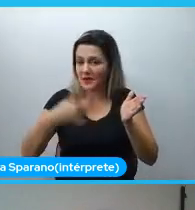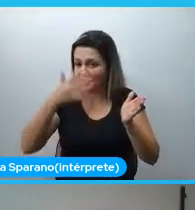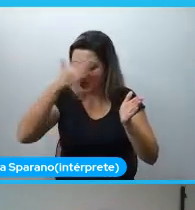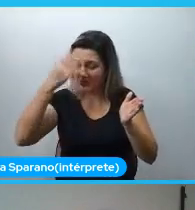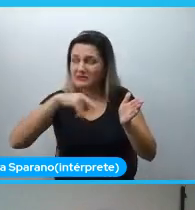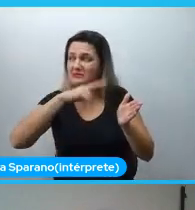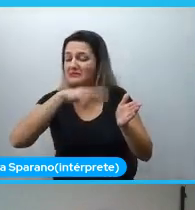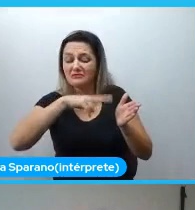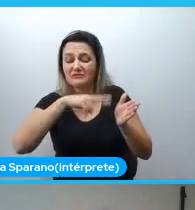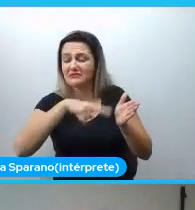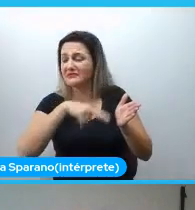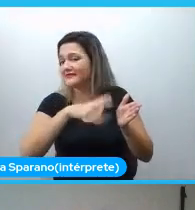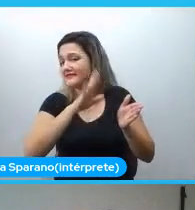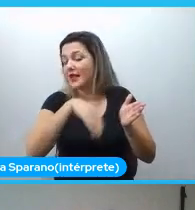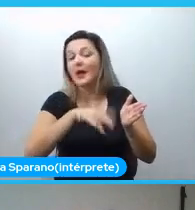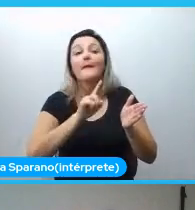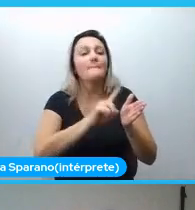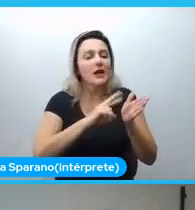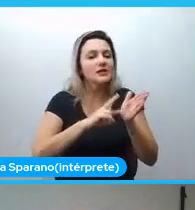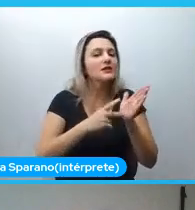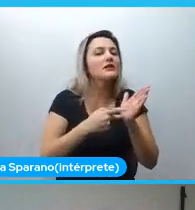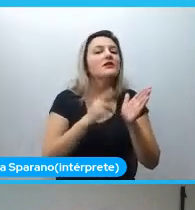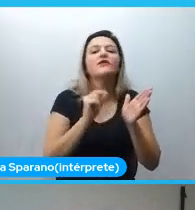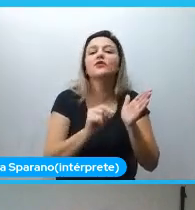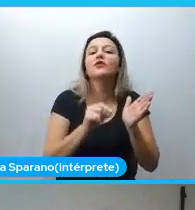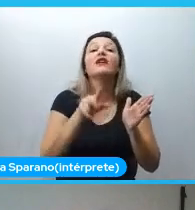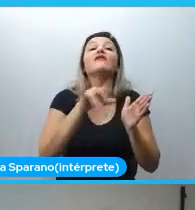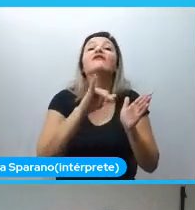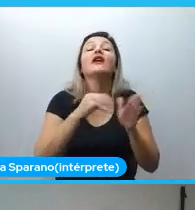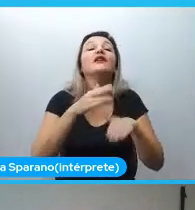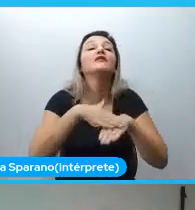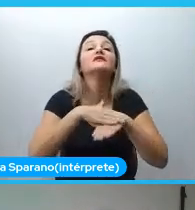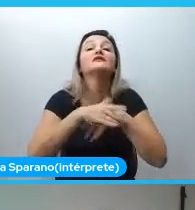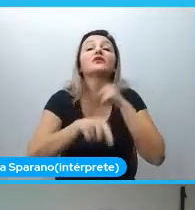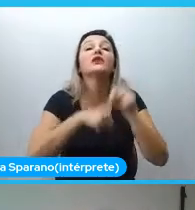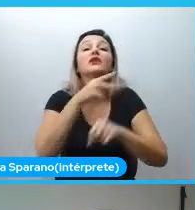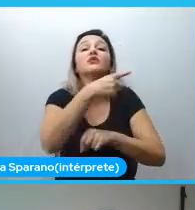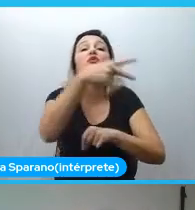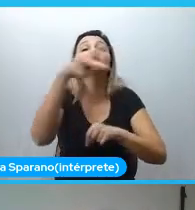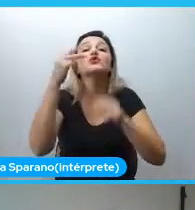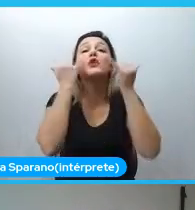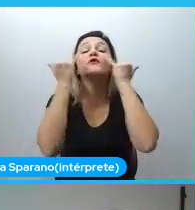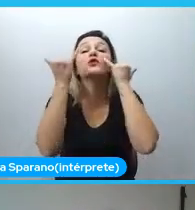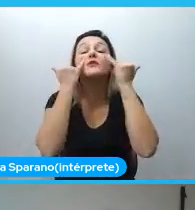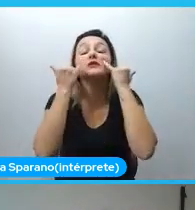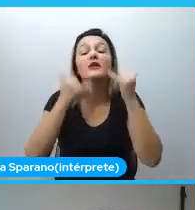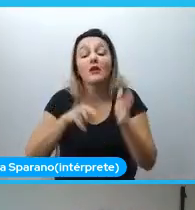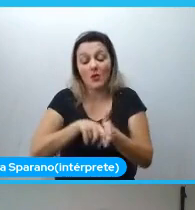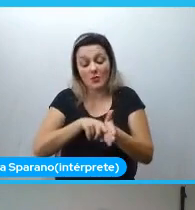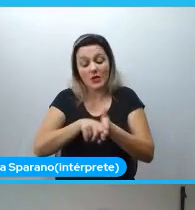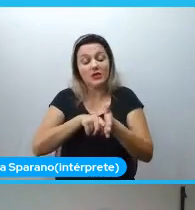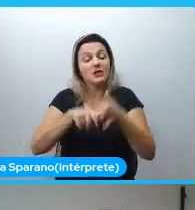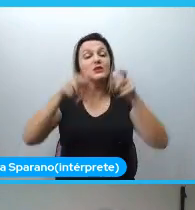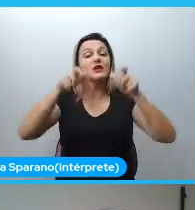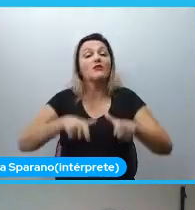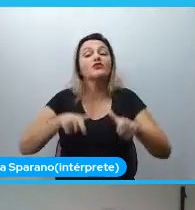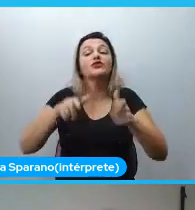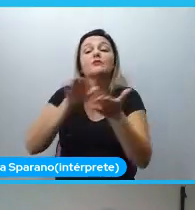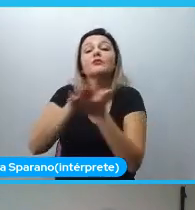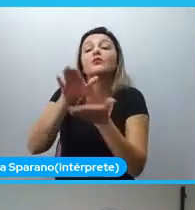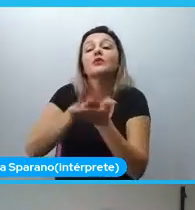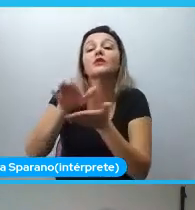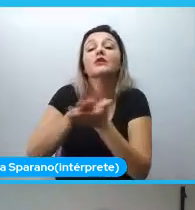é um textinho falando o que é vão fazer com seus dados e o que é é a pesquisa, onde é que vai ser publicada essa pesquisa e tudo mais.